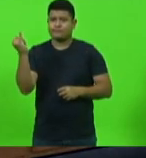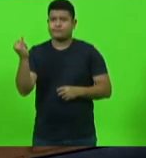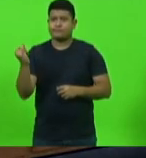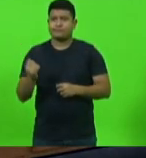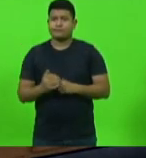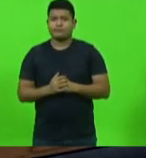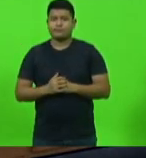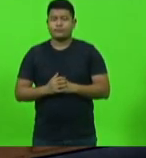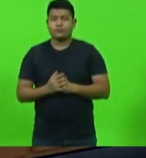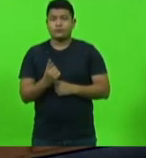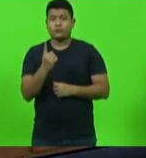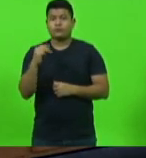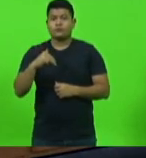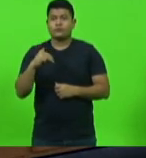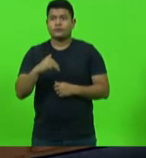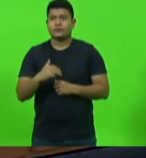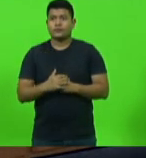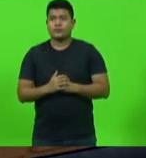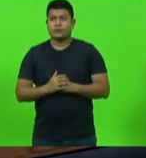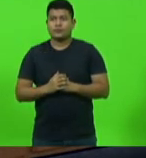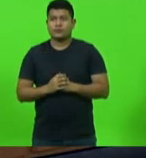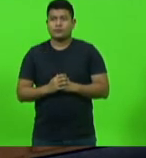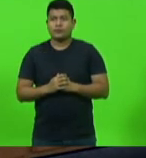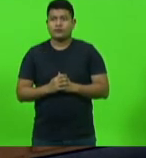Um minuto. Um minuto para concluir.